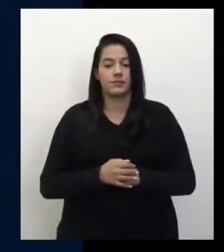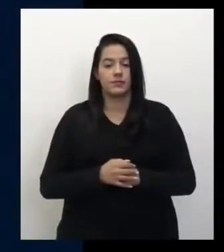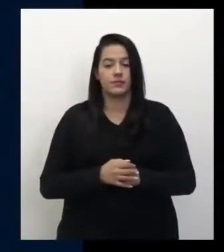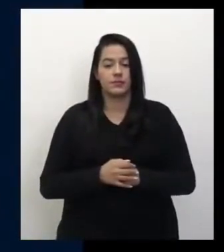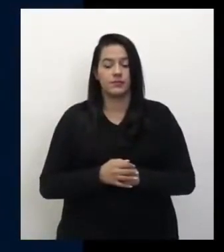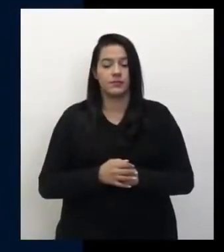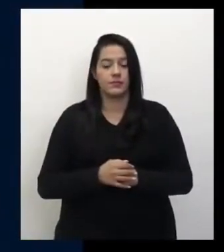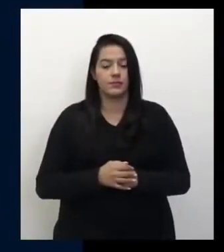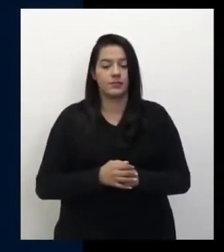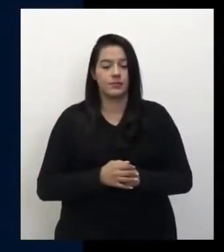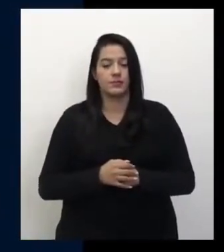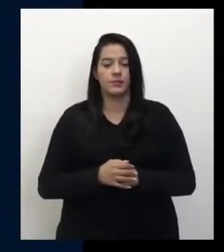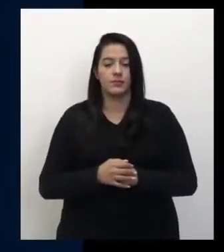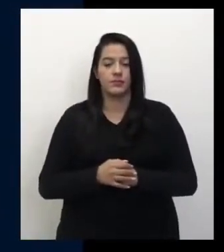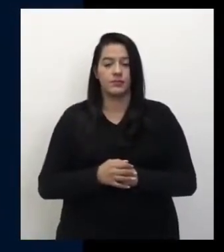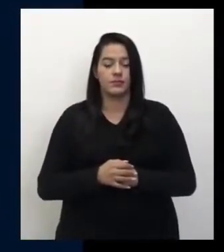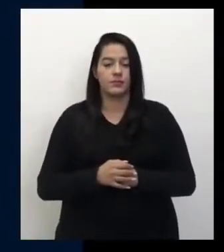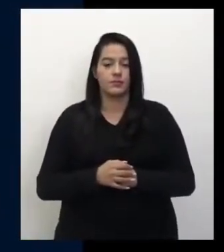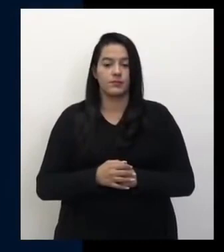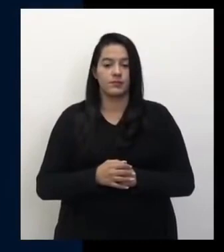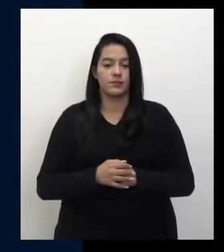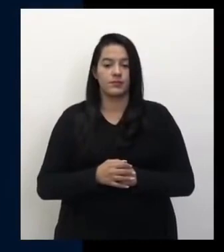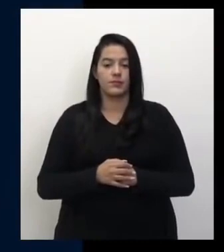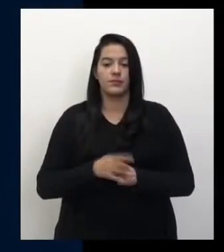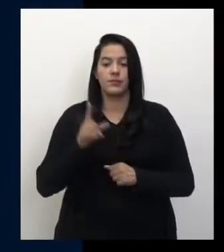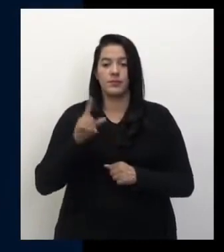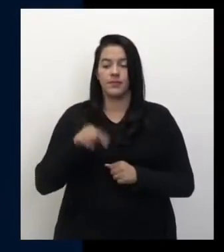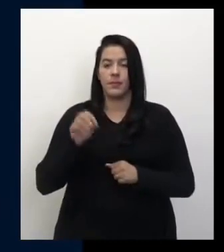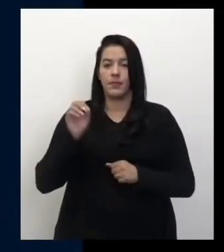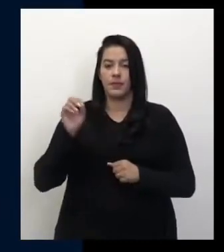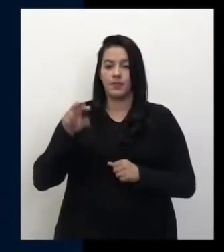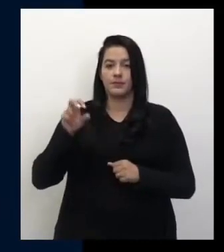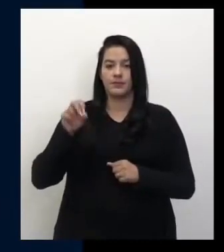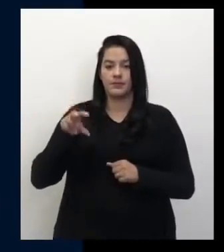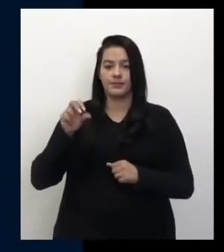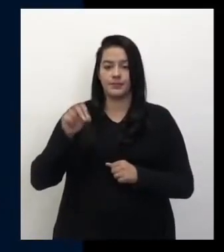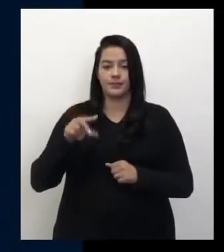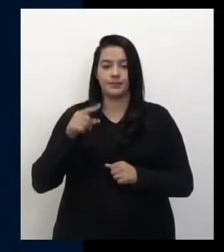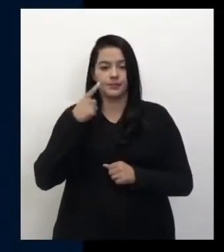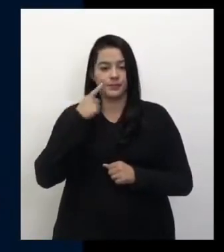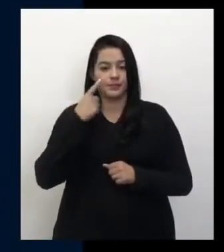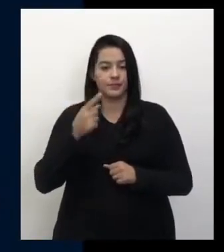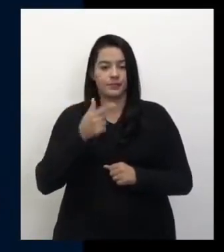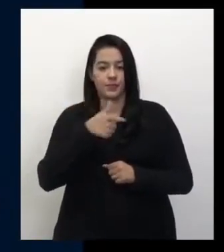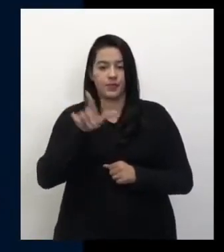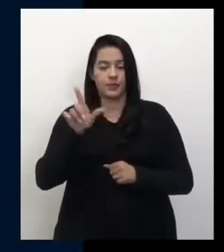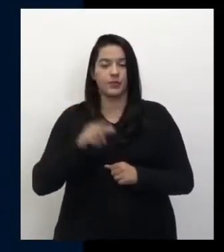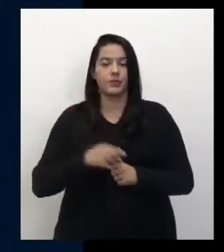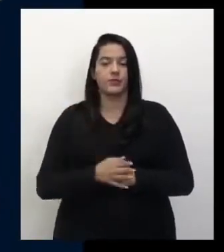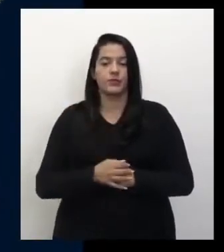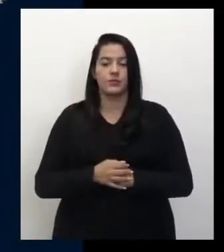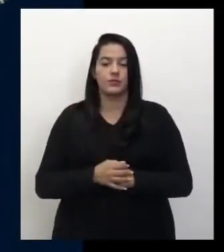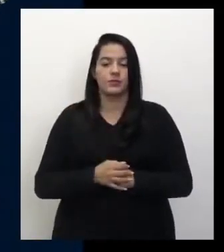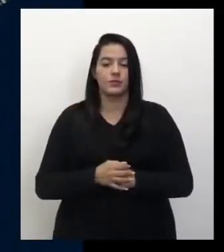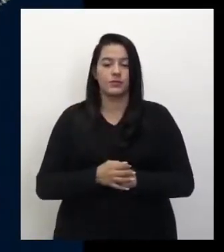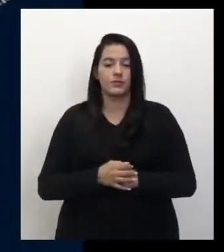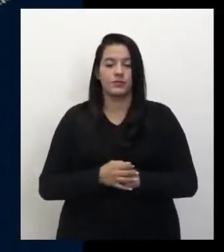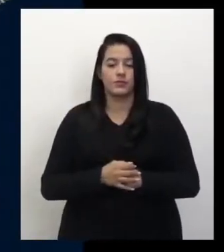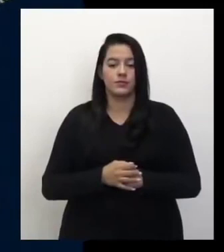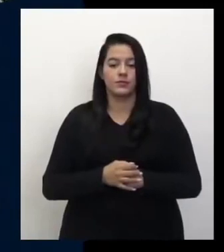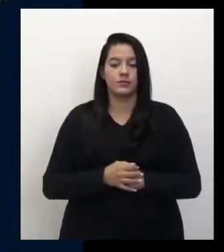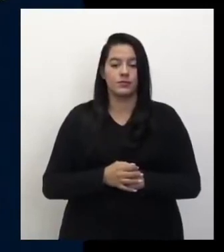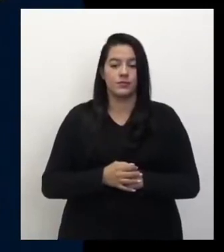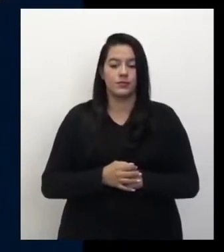Então, esse aí é um microscópio eletrônico de transmissão, tá? Agora eu vou passar para o próximo aí, não bonitão o vírus aí, ó?